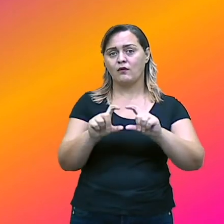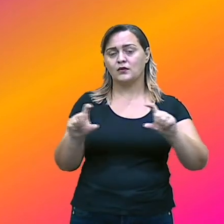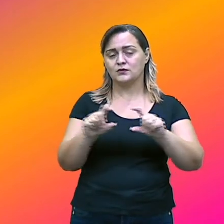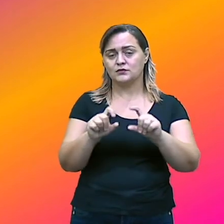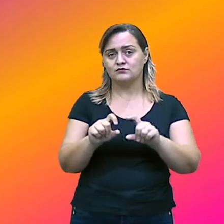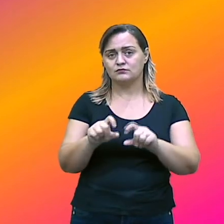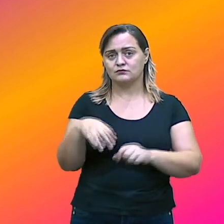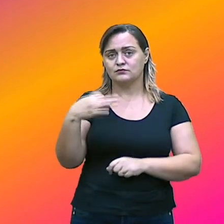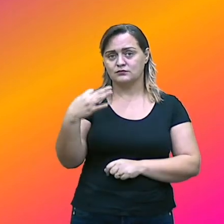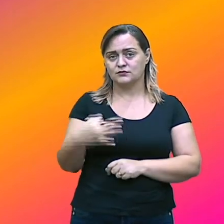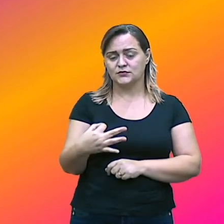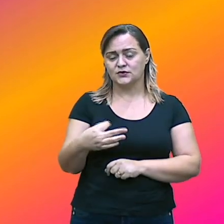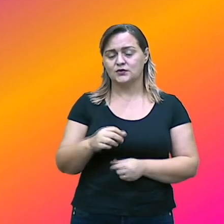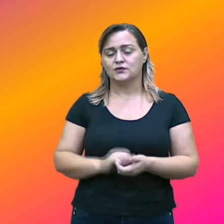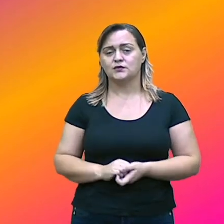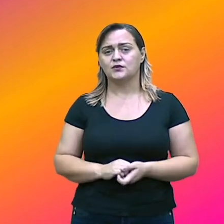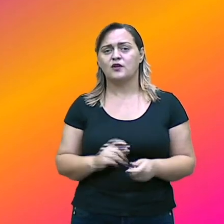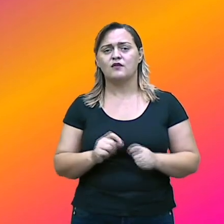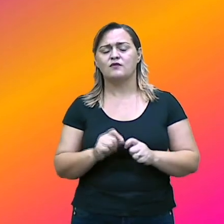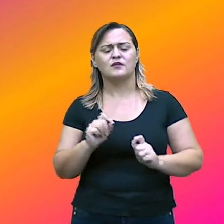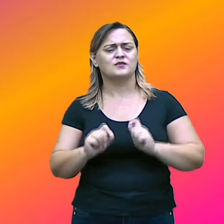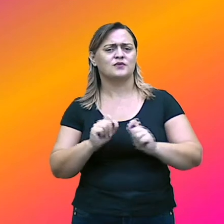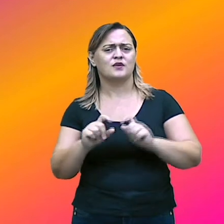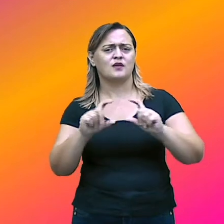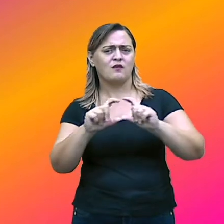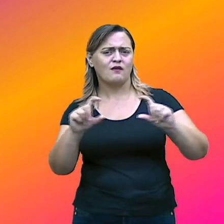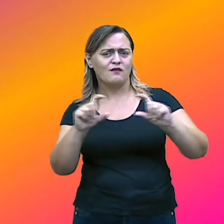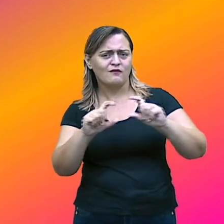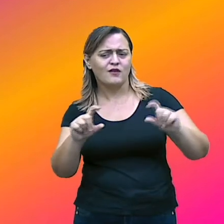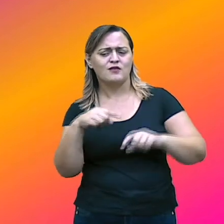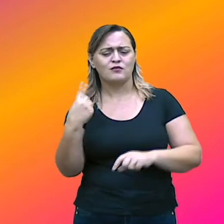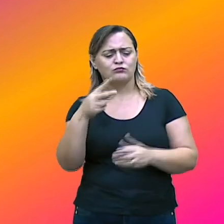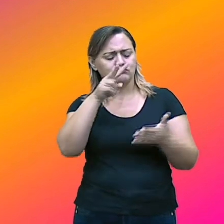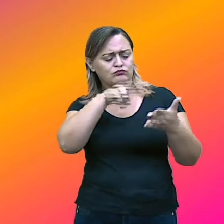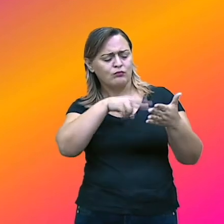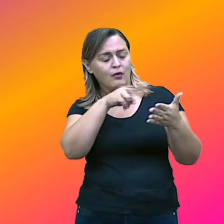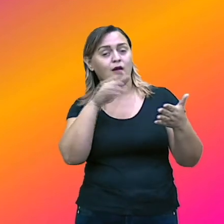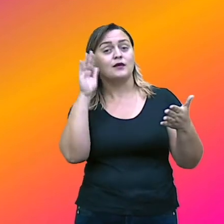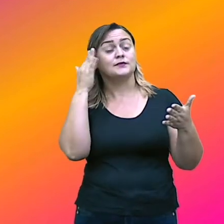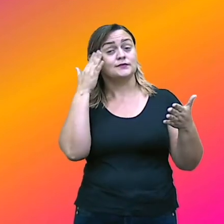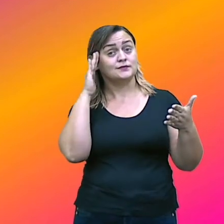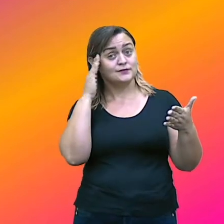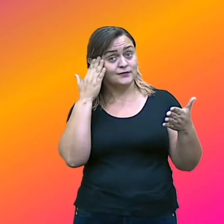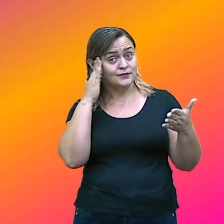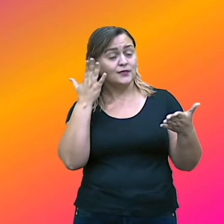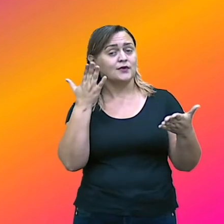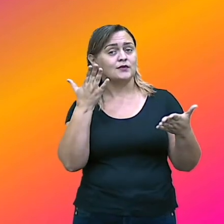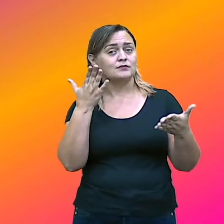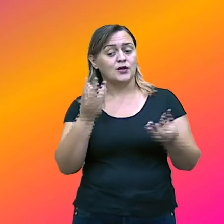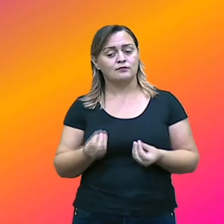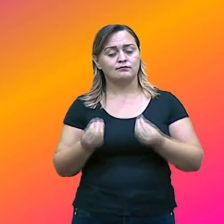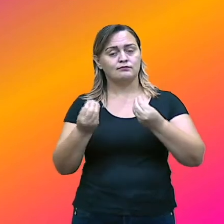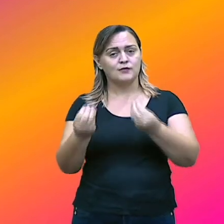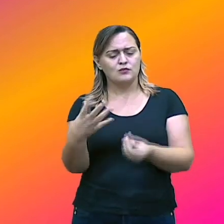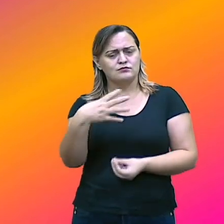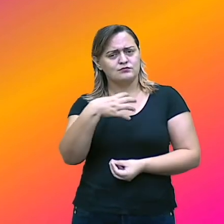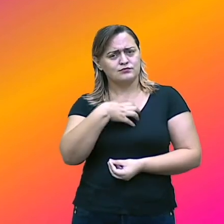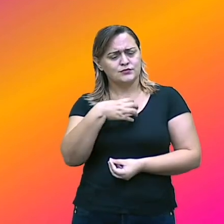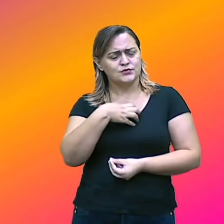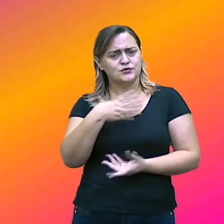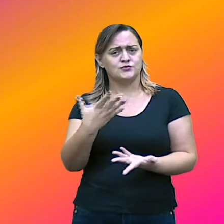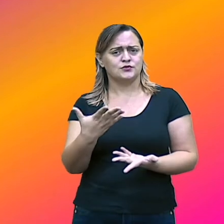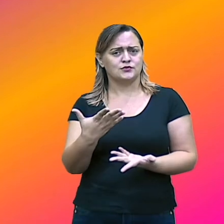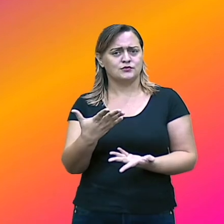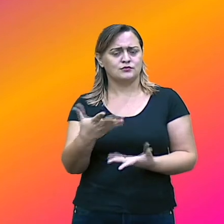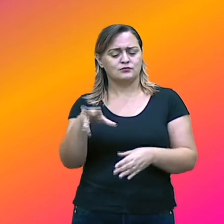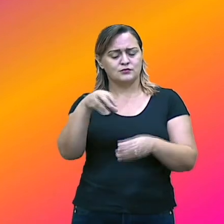sintaxe, né? Que torna aí uma frase compreensível, né? Conferindo aí um sentido conforme a relação entre as